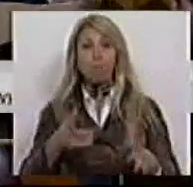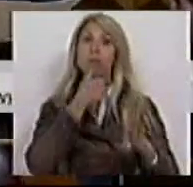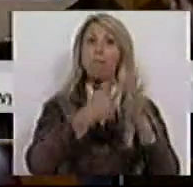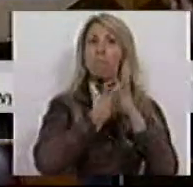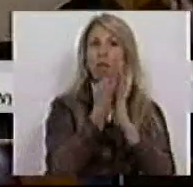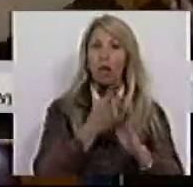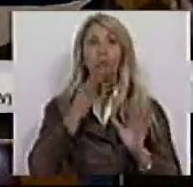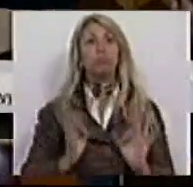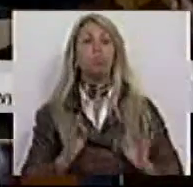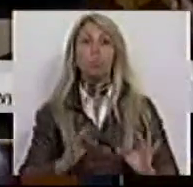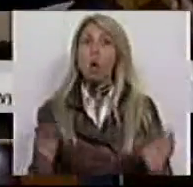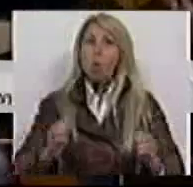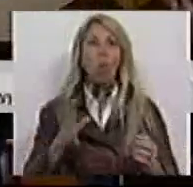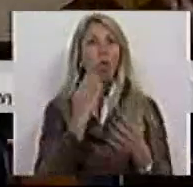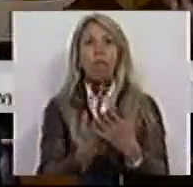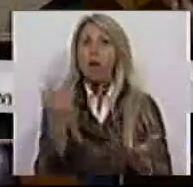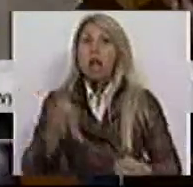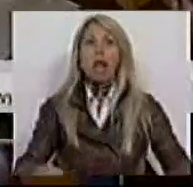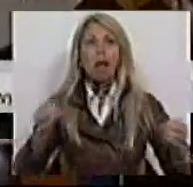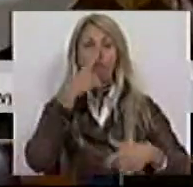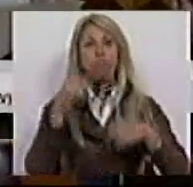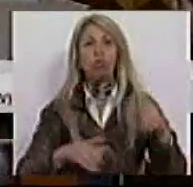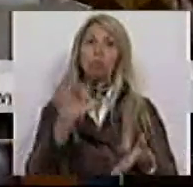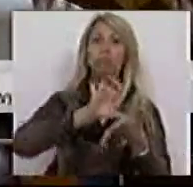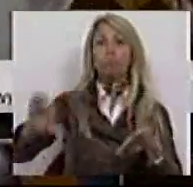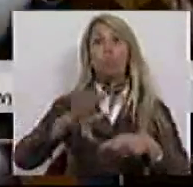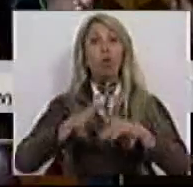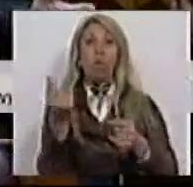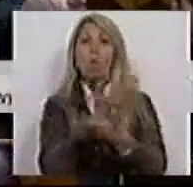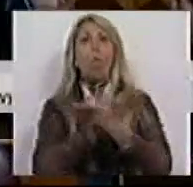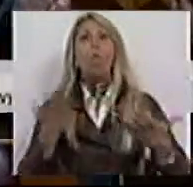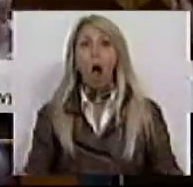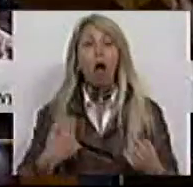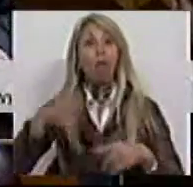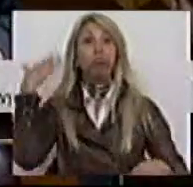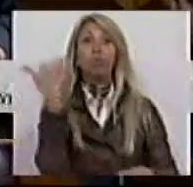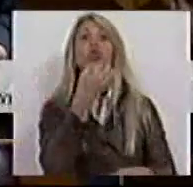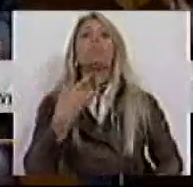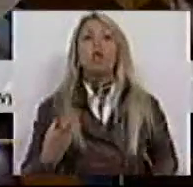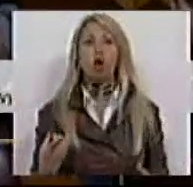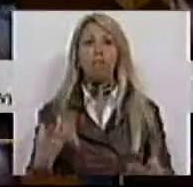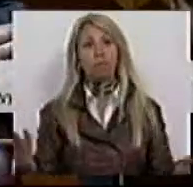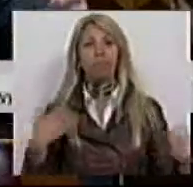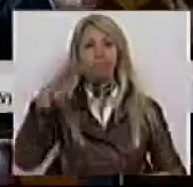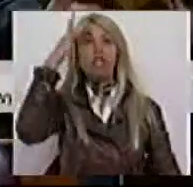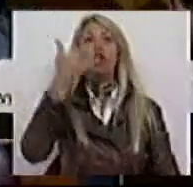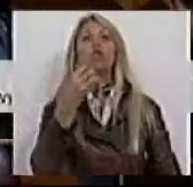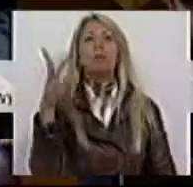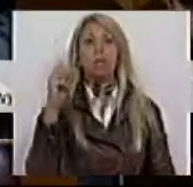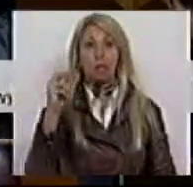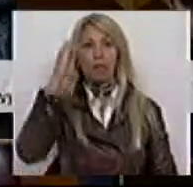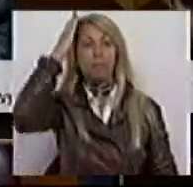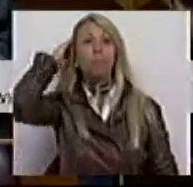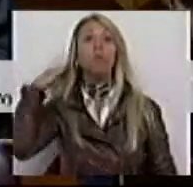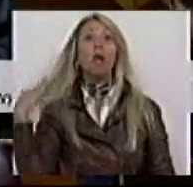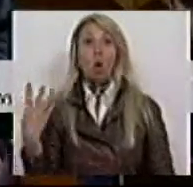como acontece hoje em dia de modo muito gravoso. Estávamos em 2009, imagino-se em 2013. Portanto, o CDS